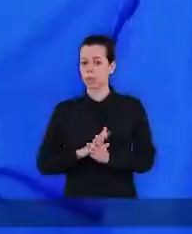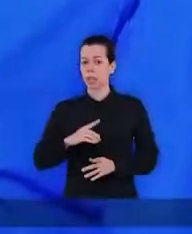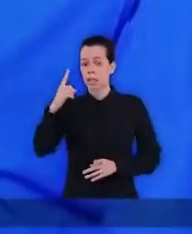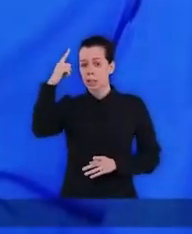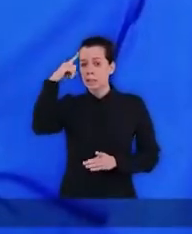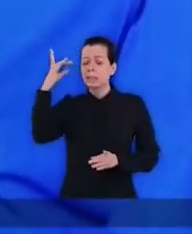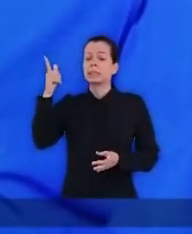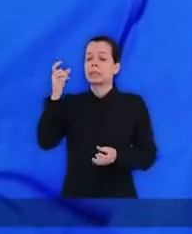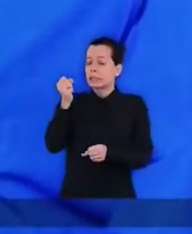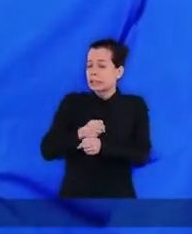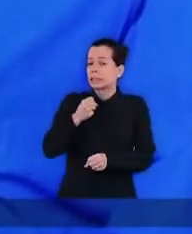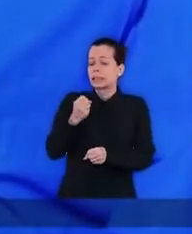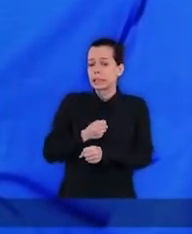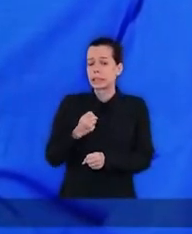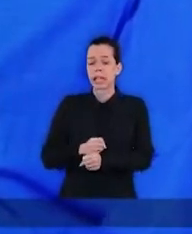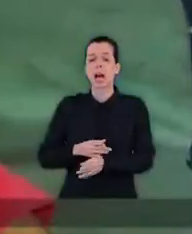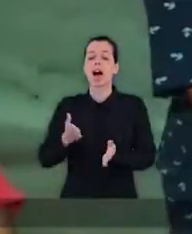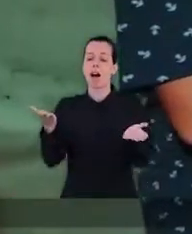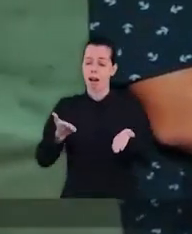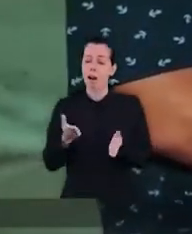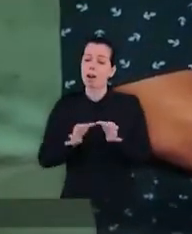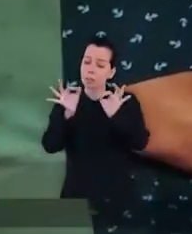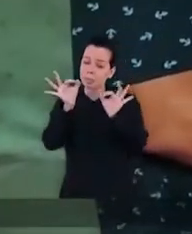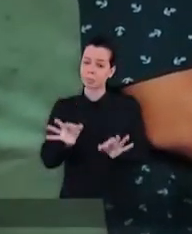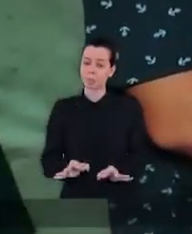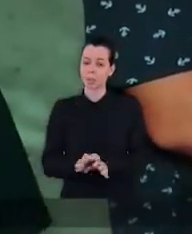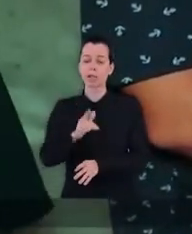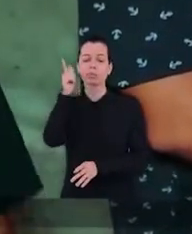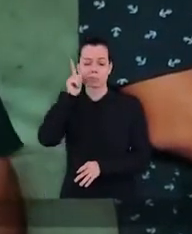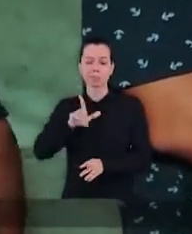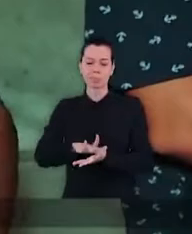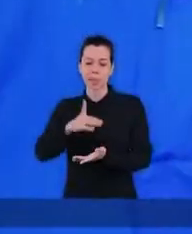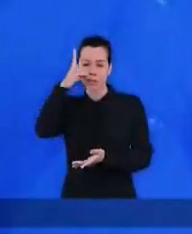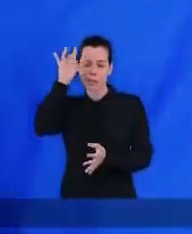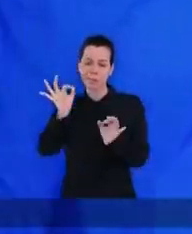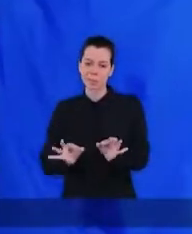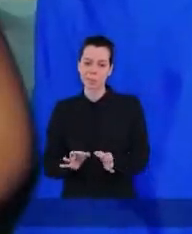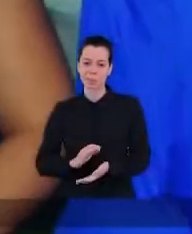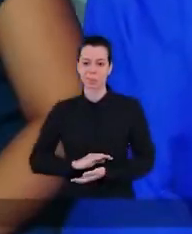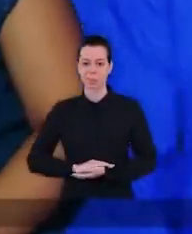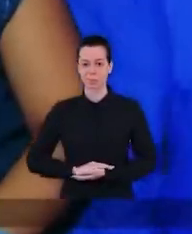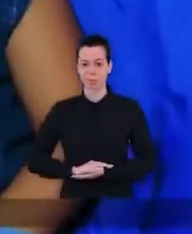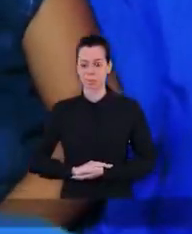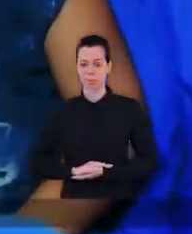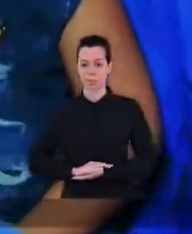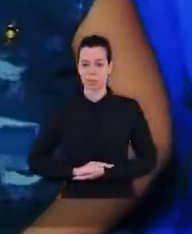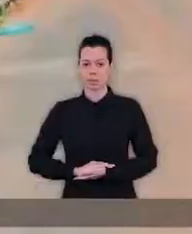nessa casa. Tantas vezes fiz uma inscrição assim, nunca dava certo. Dessa vez, o dia chegou.